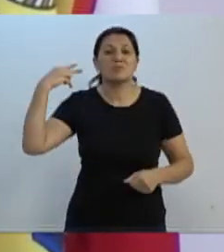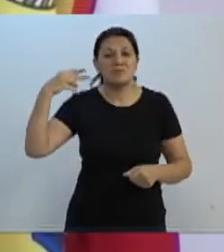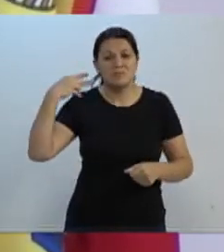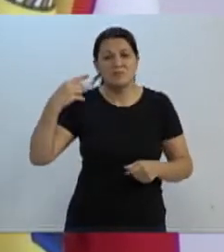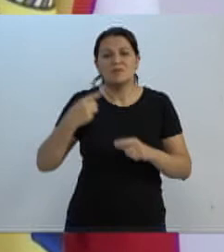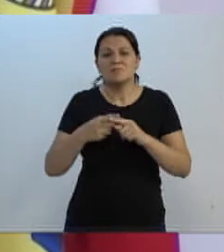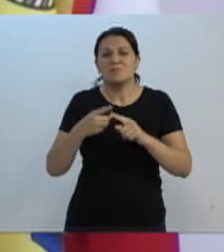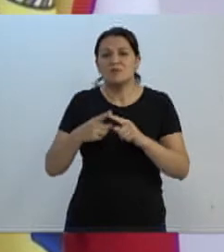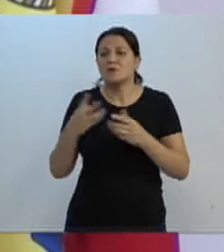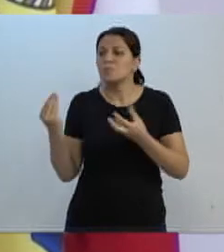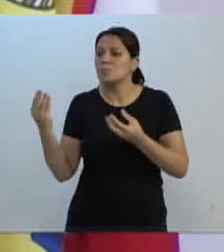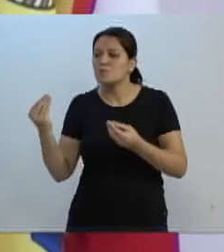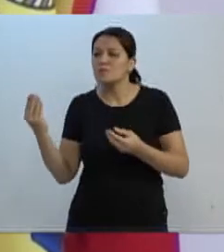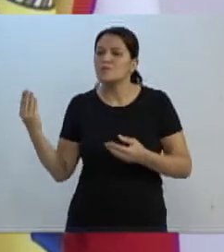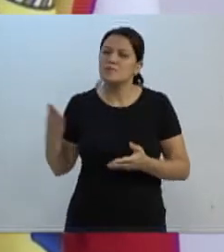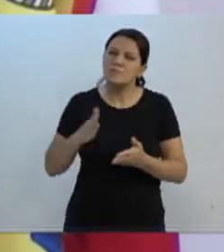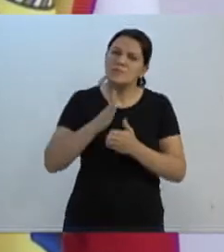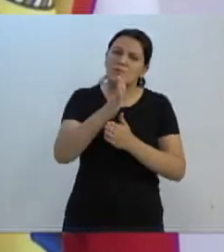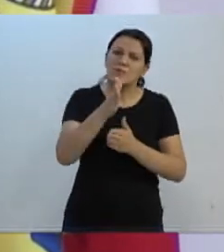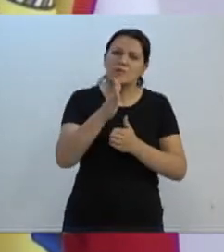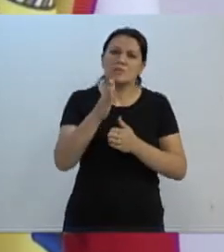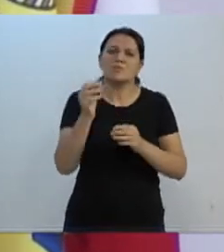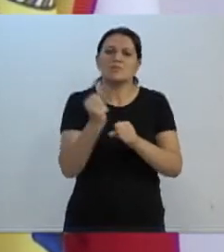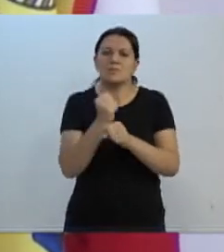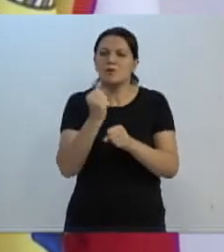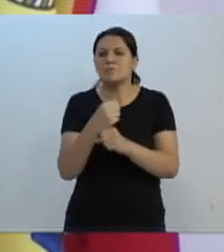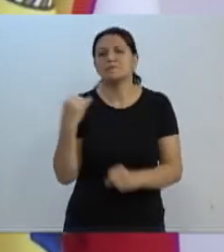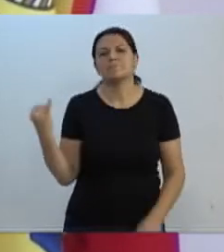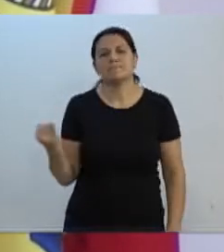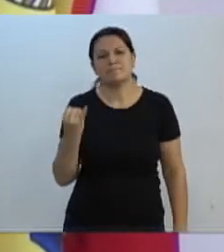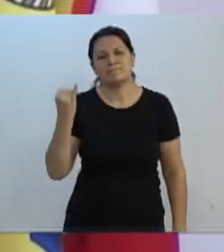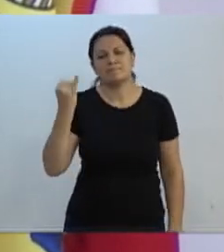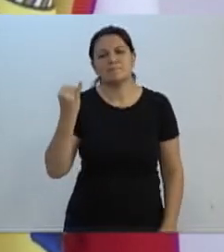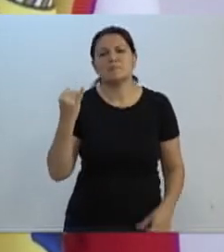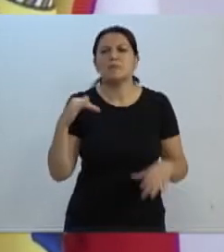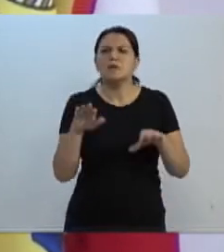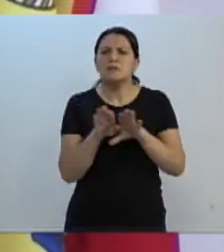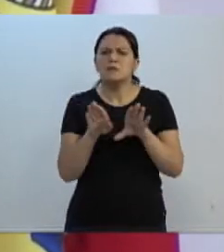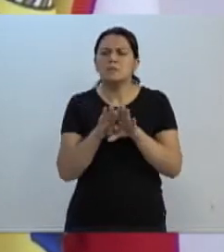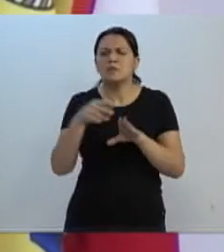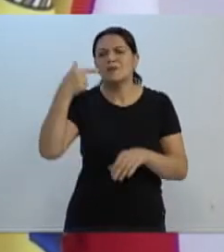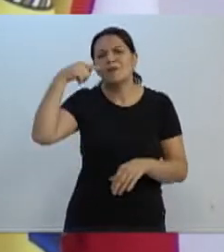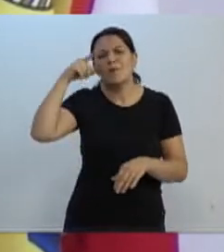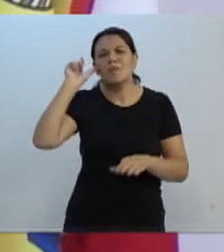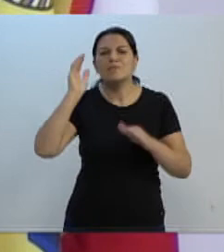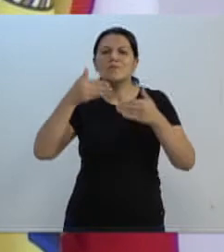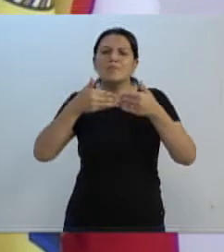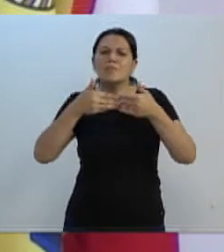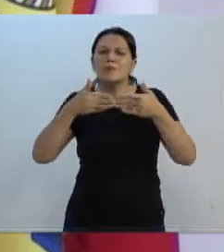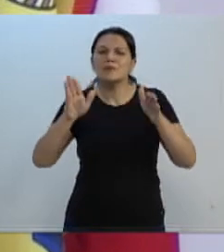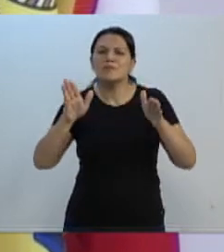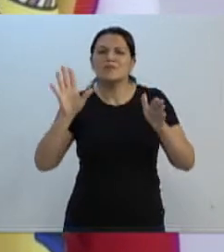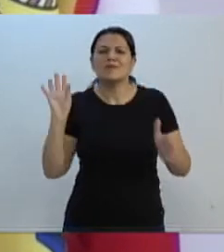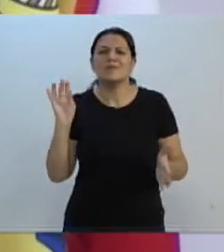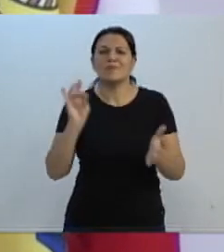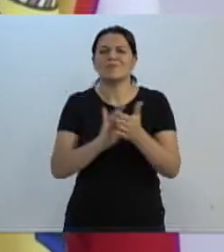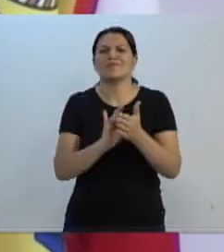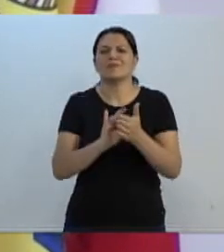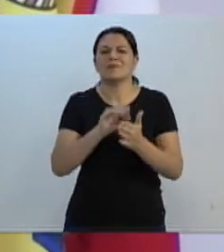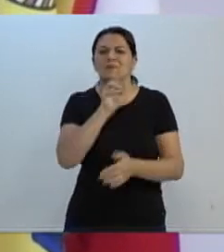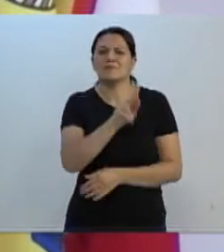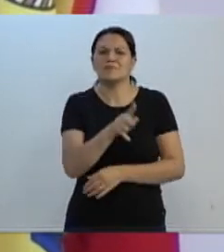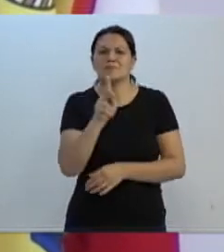estariam presentes em uma assinatura de obra tão importante. E aqui também, nessa linha, ontem foi a abertura oficial dos